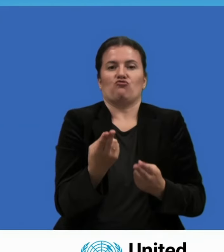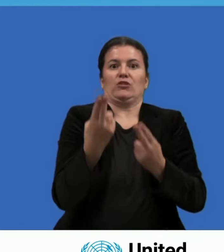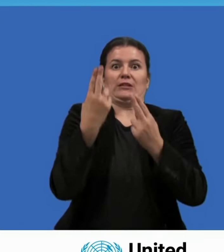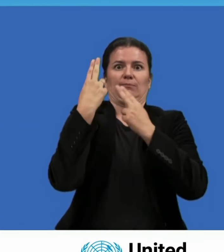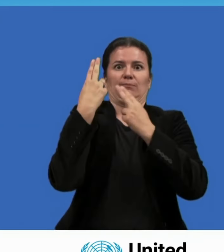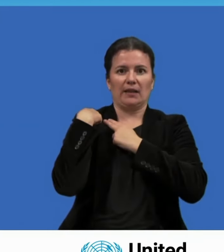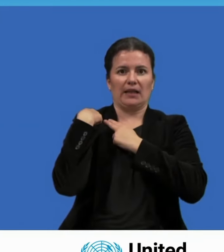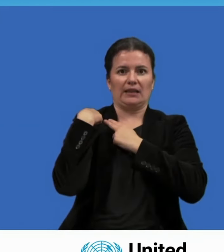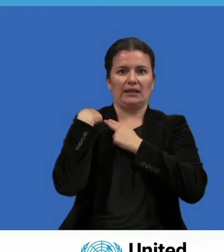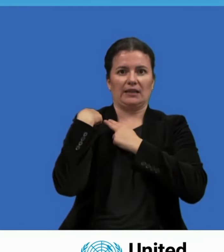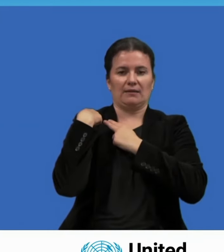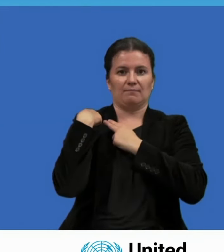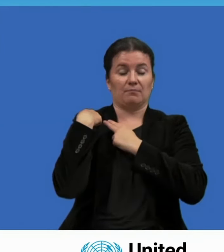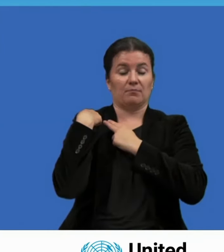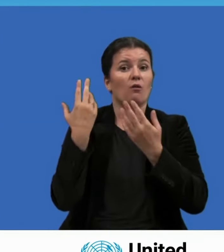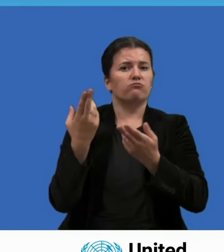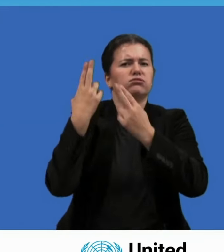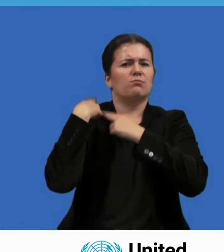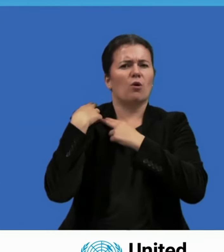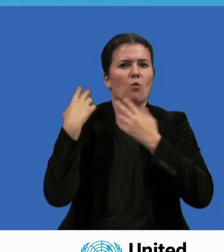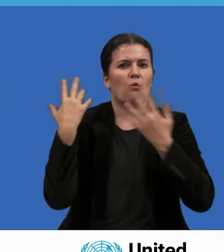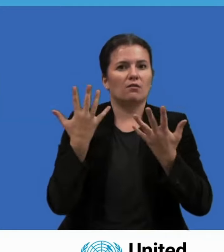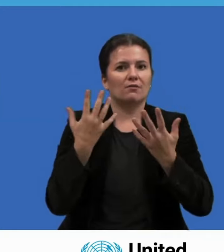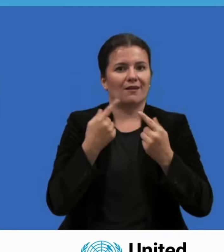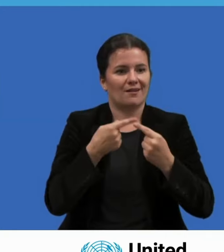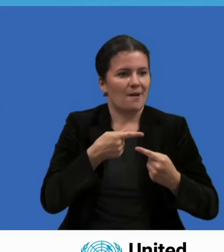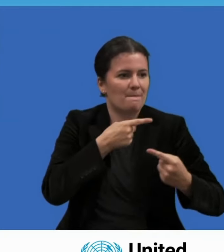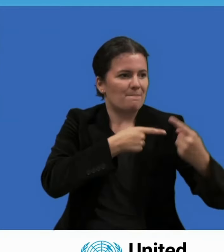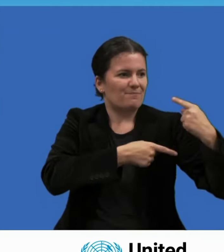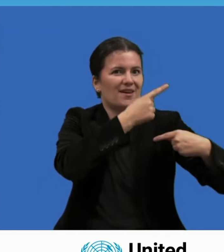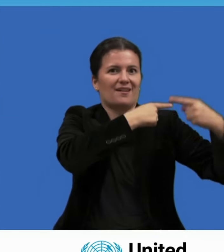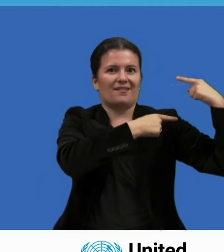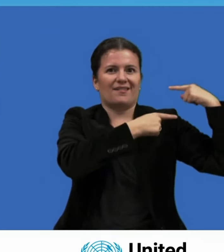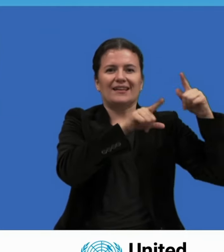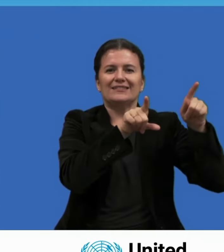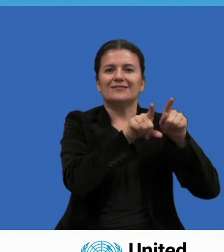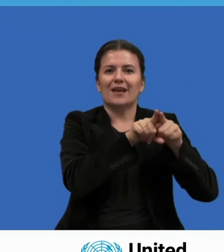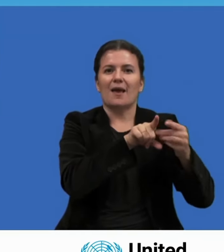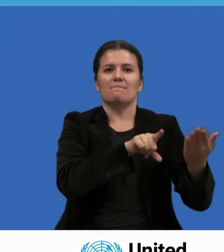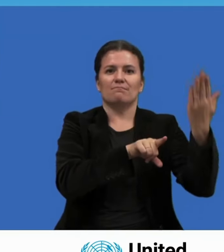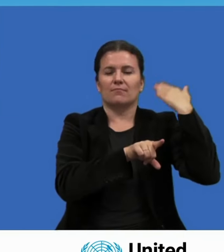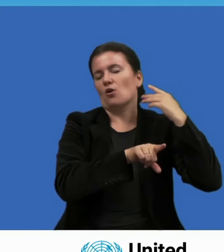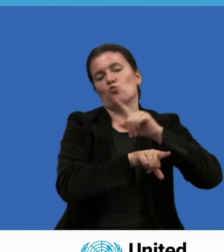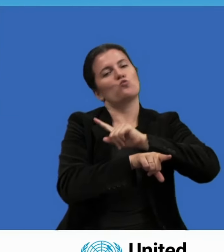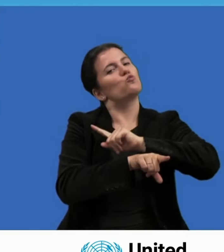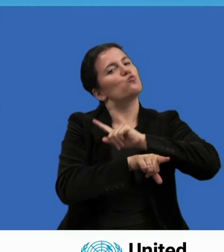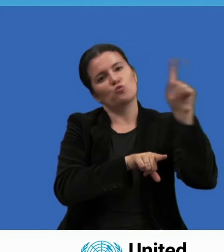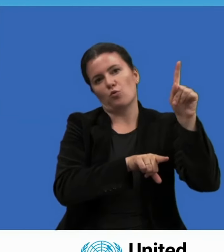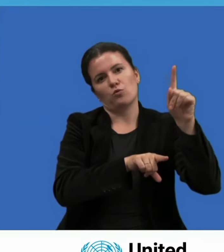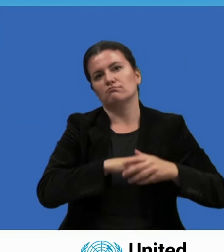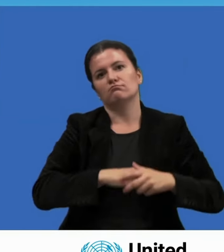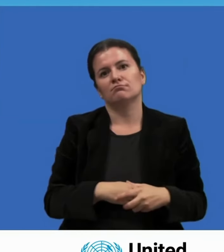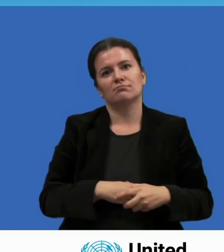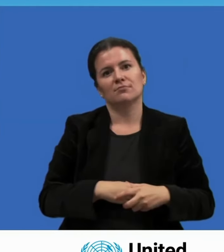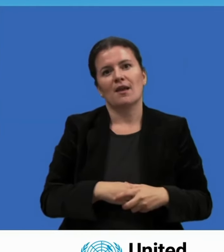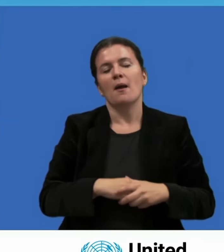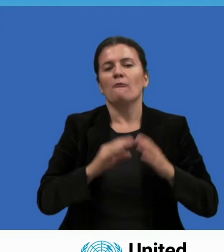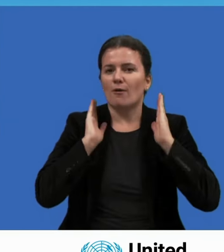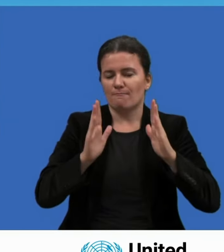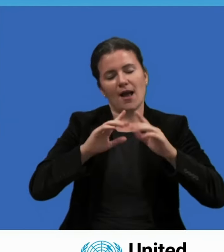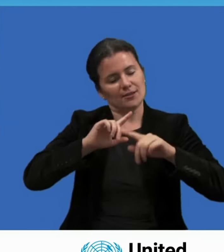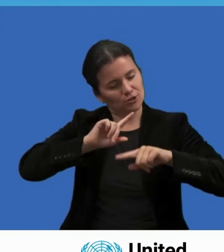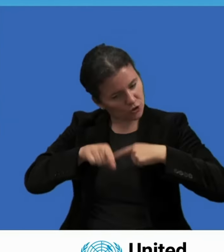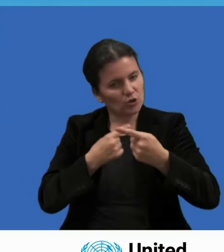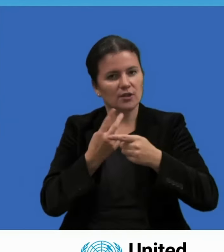Não podemos recuar na promoção da igualdade de gêneros, nem na luta contra o racismo